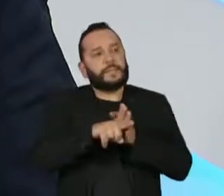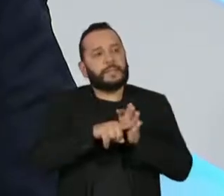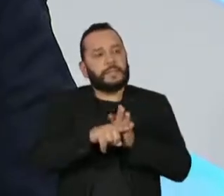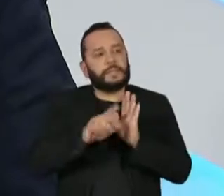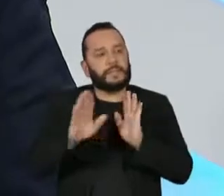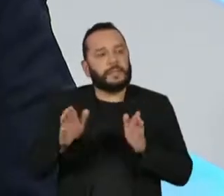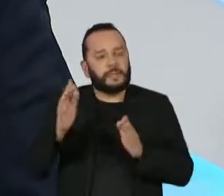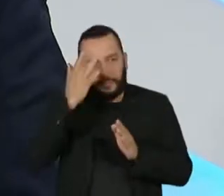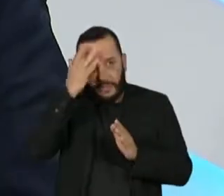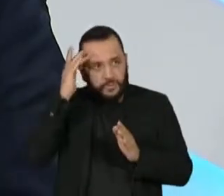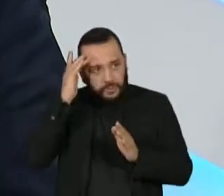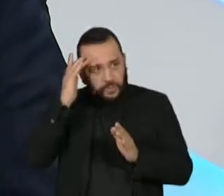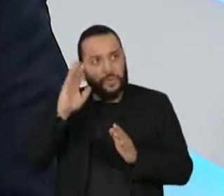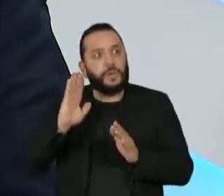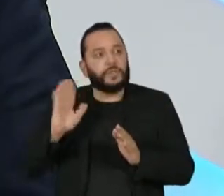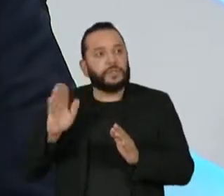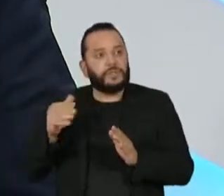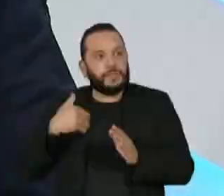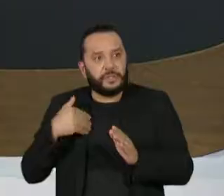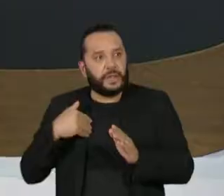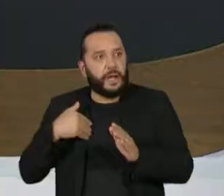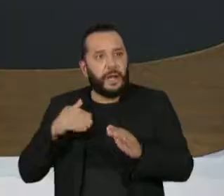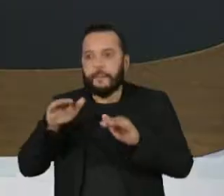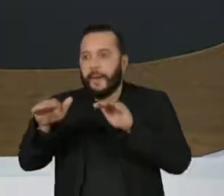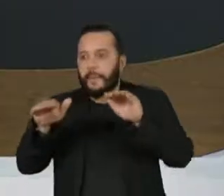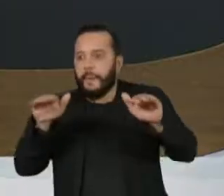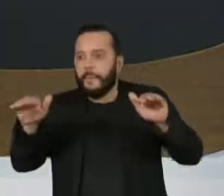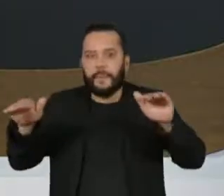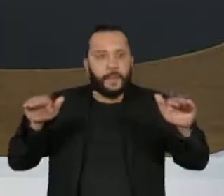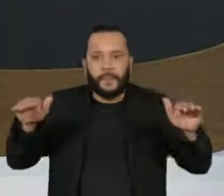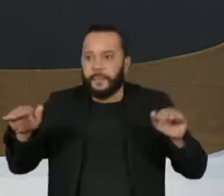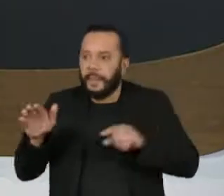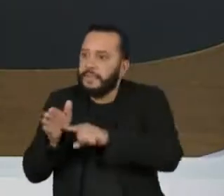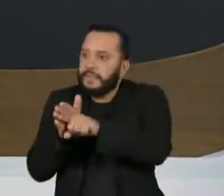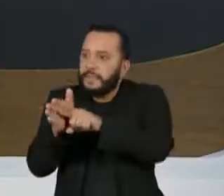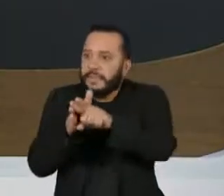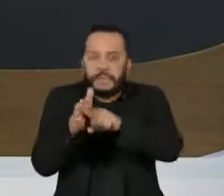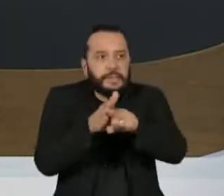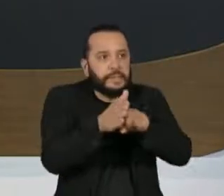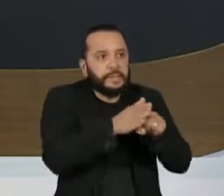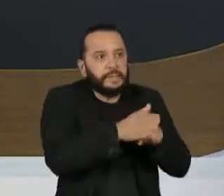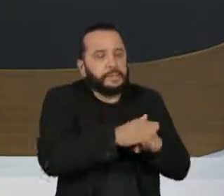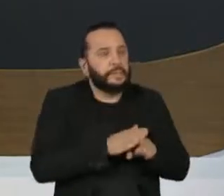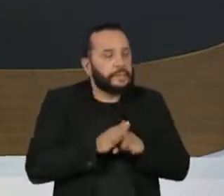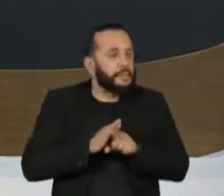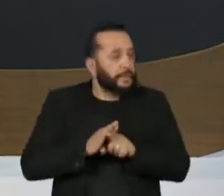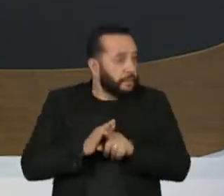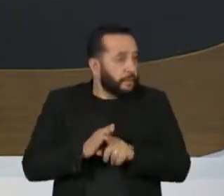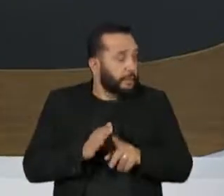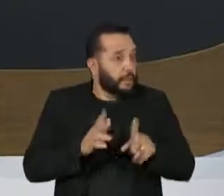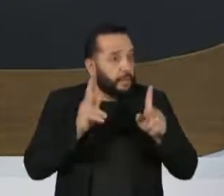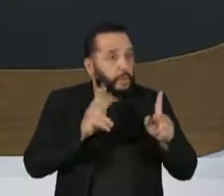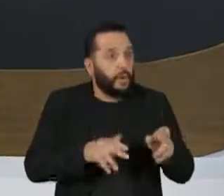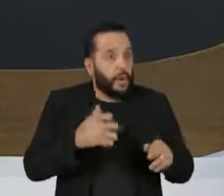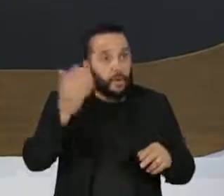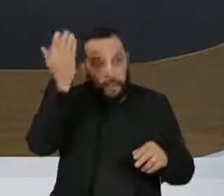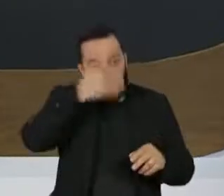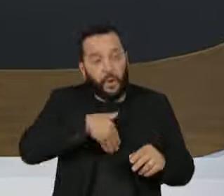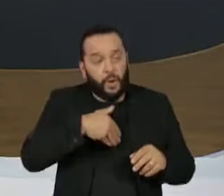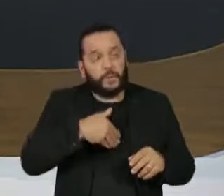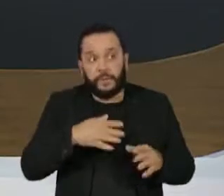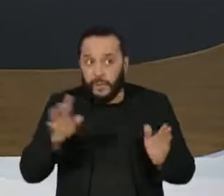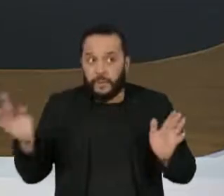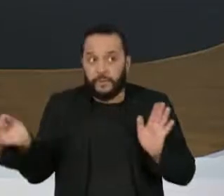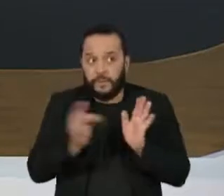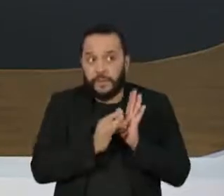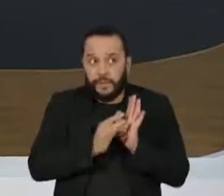urna, que poderiam funcionar como um voto impresso dos institutos de pesquisa, uma auditagem